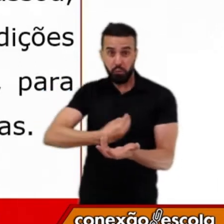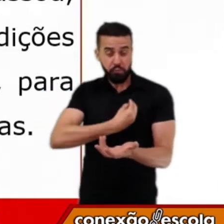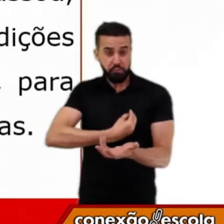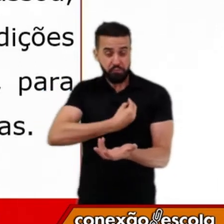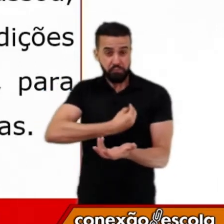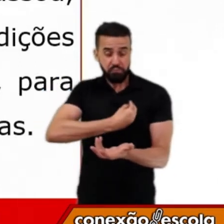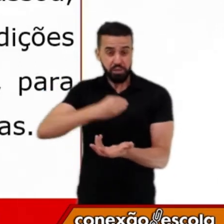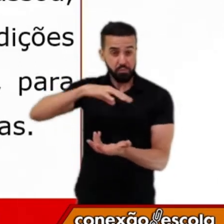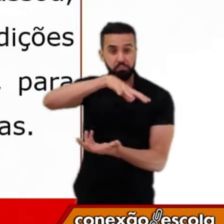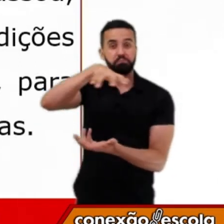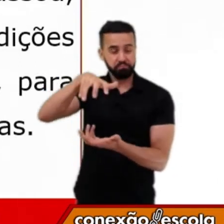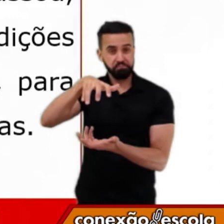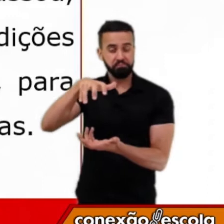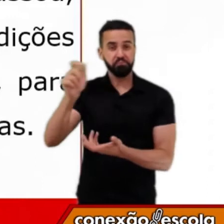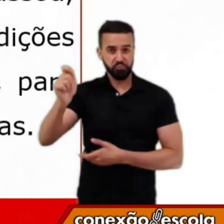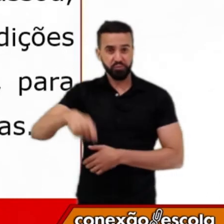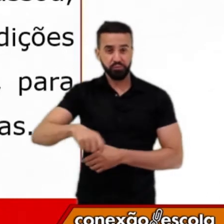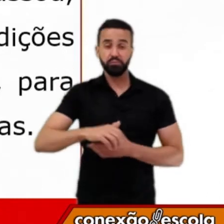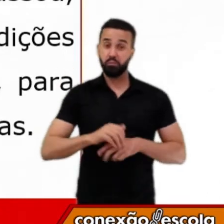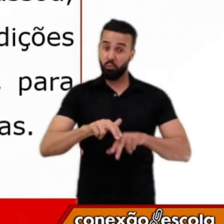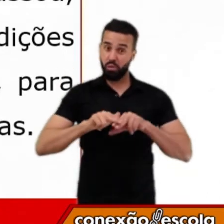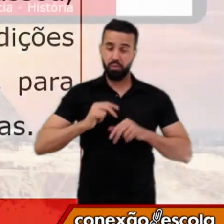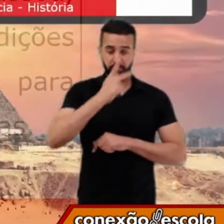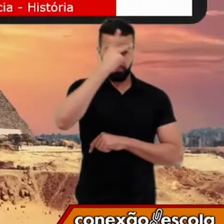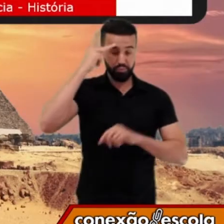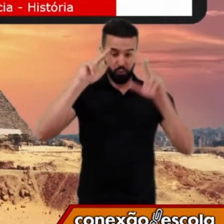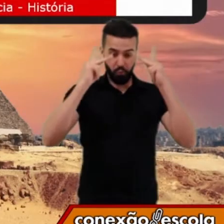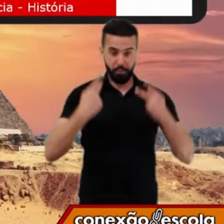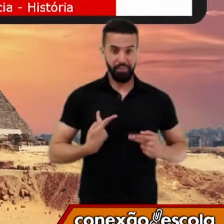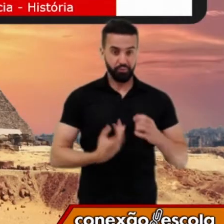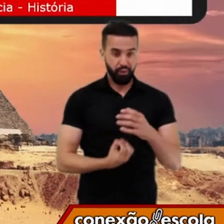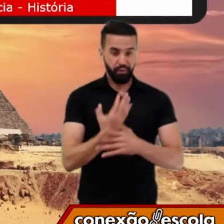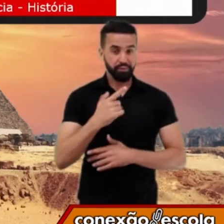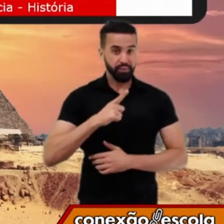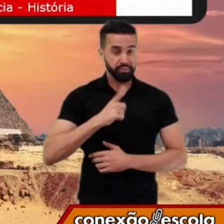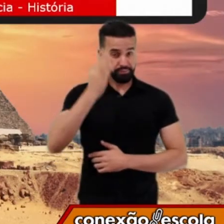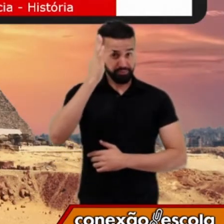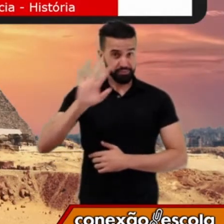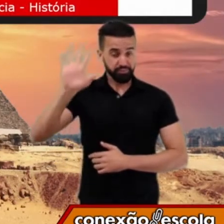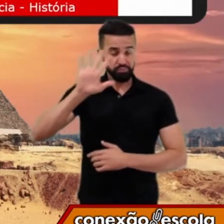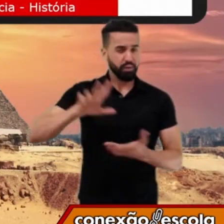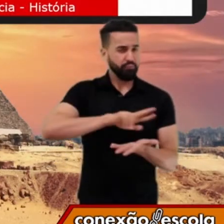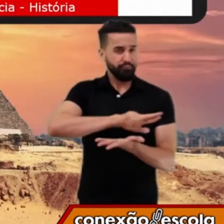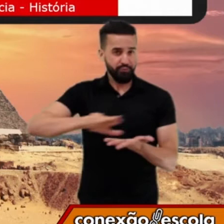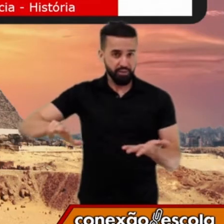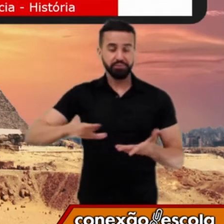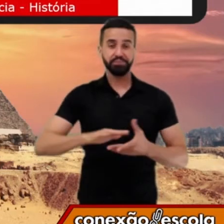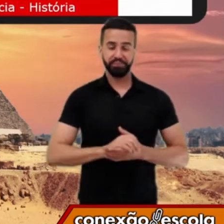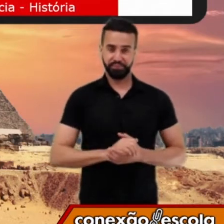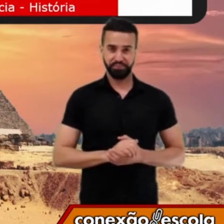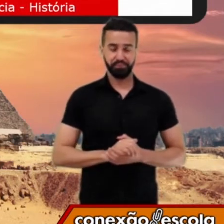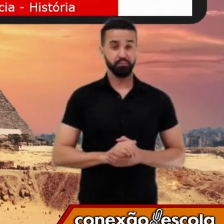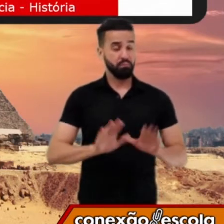Então, para explicar o surgimento do homem, existem várias teorias. Nós vamos nos concentrar